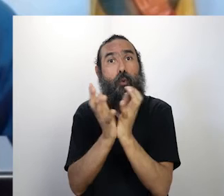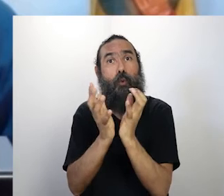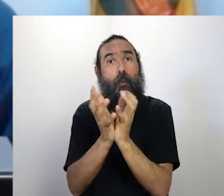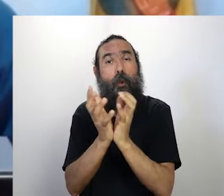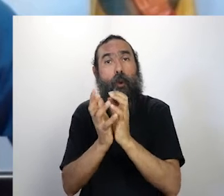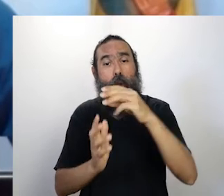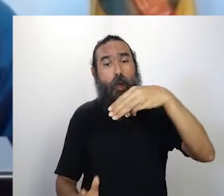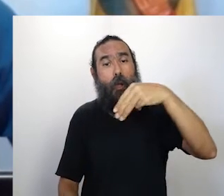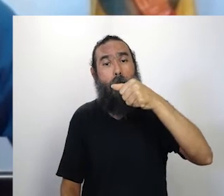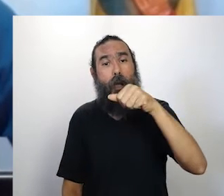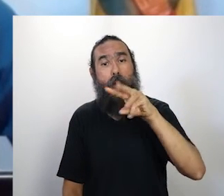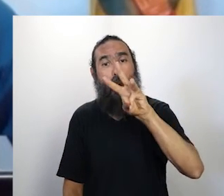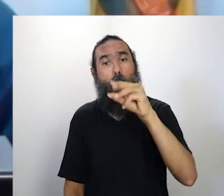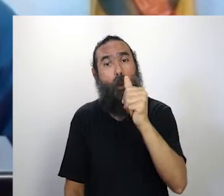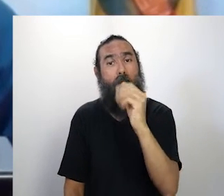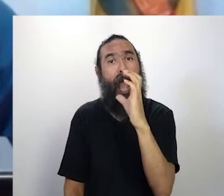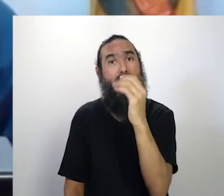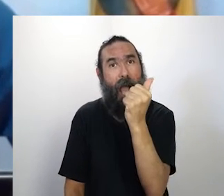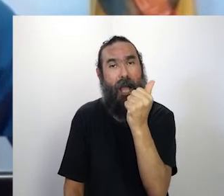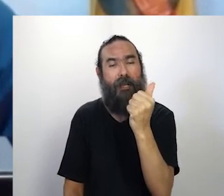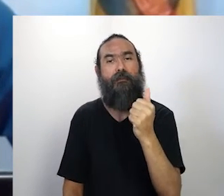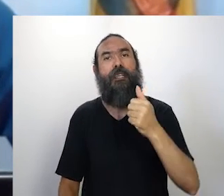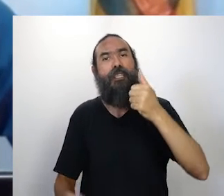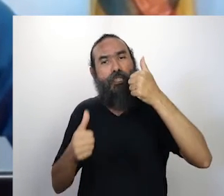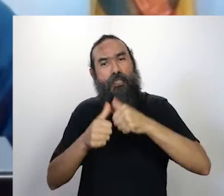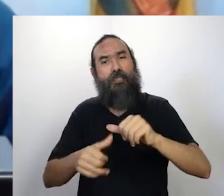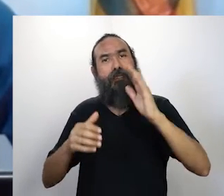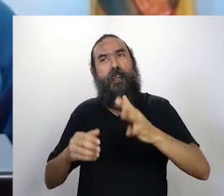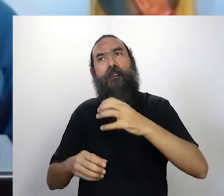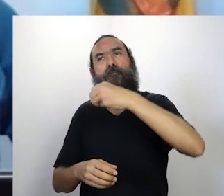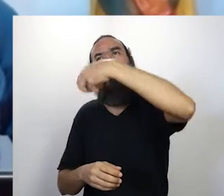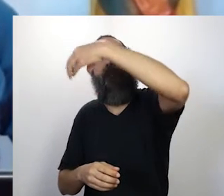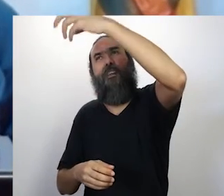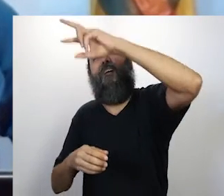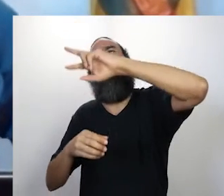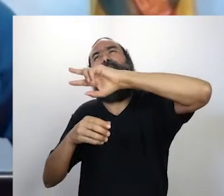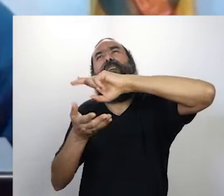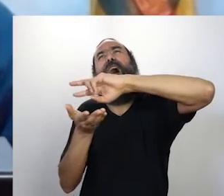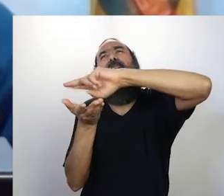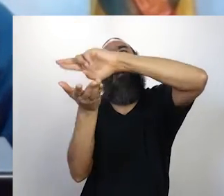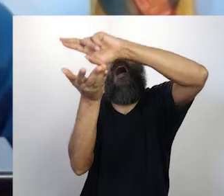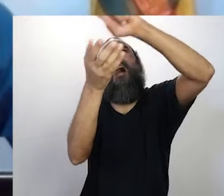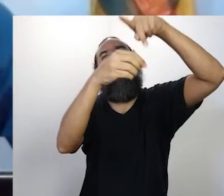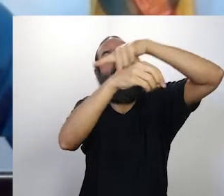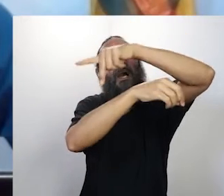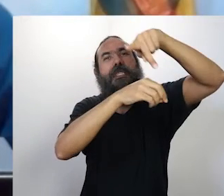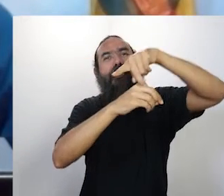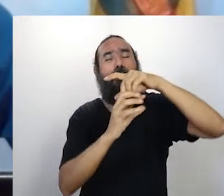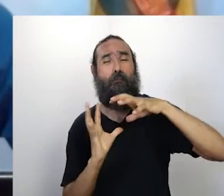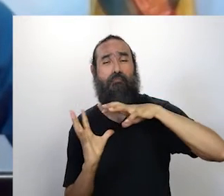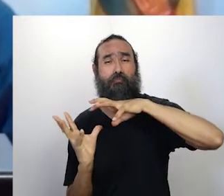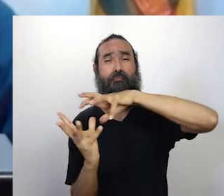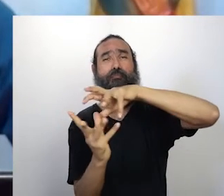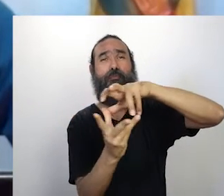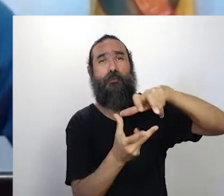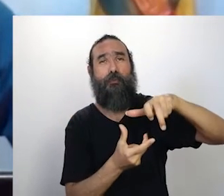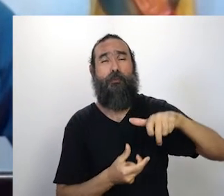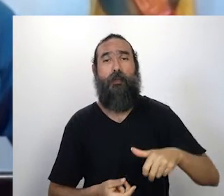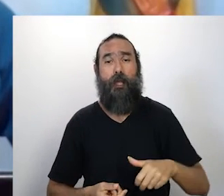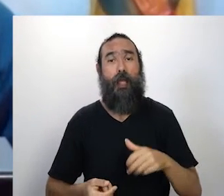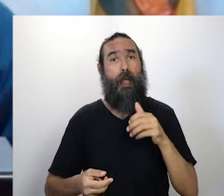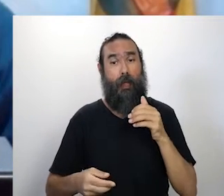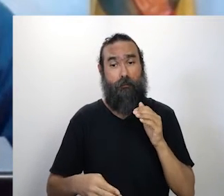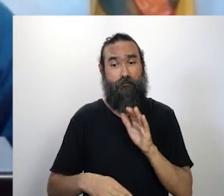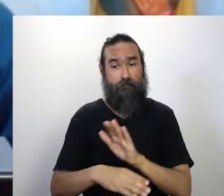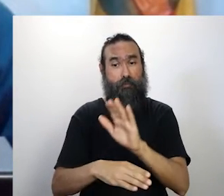tendo já realizado turnês na Espanha, Alemanha, China, Portugal, Bolívia, Grécia e França. Produziu